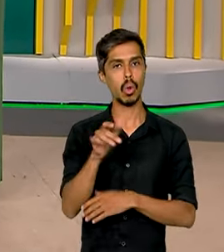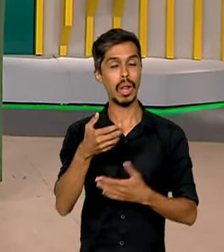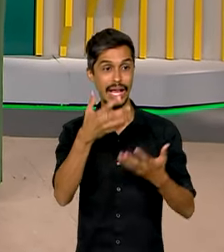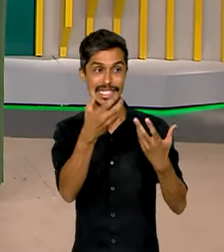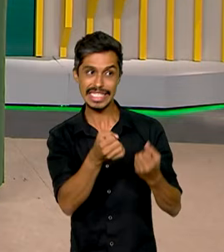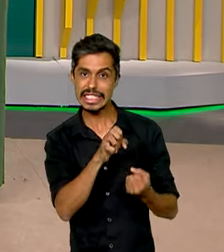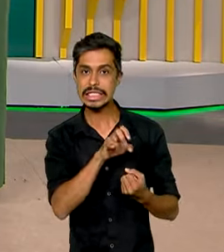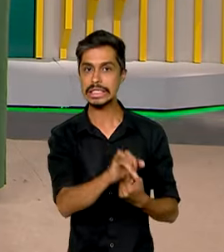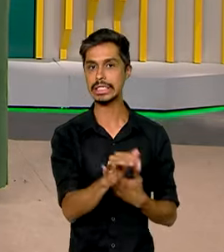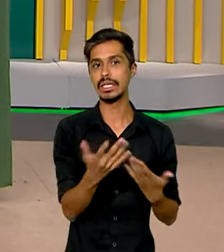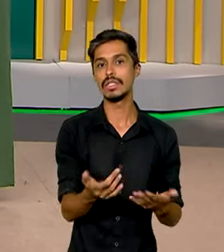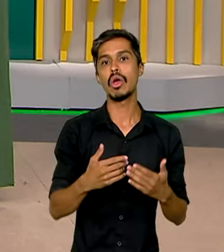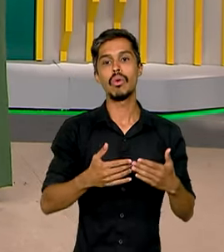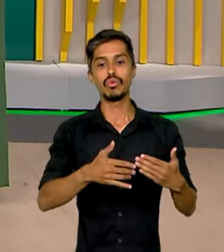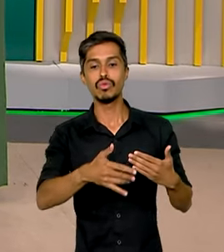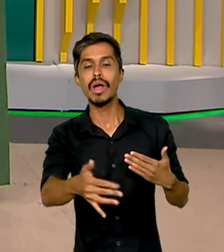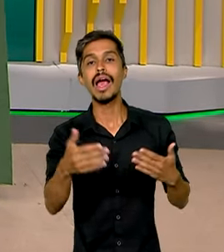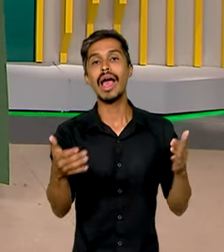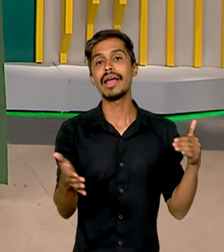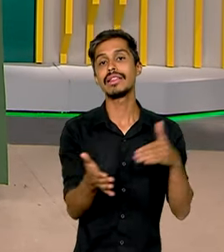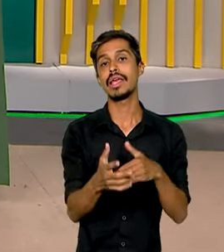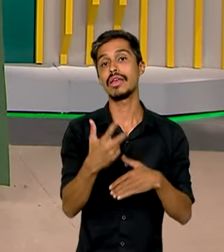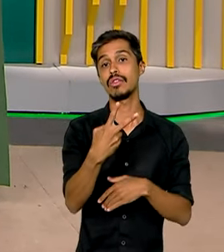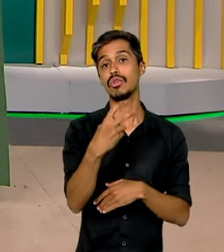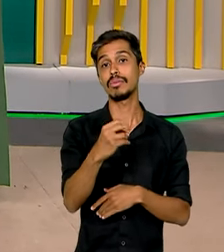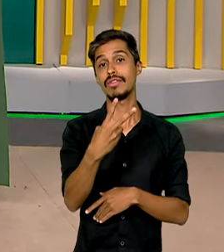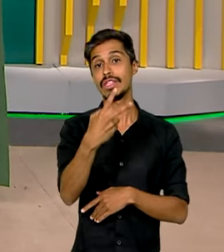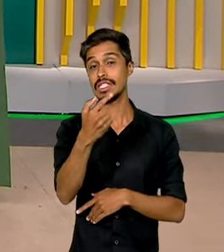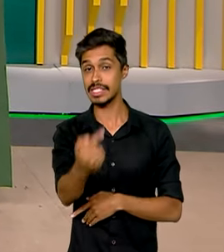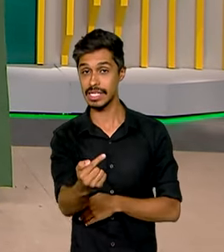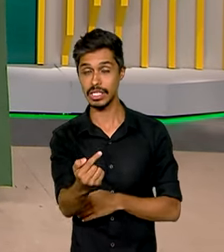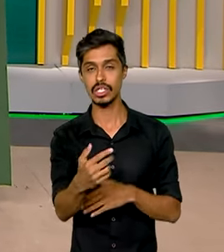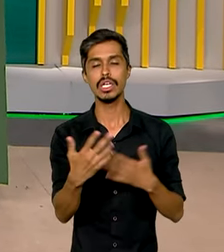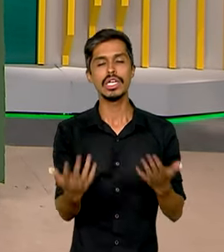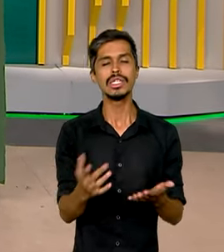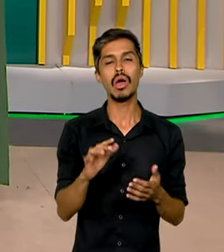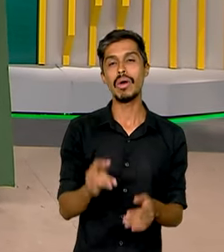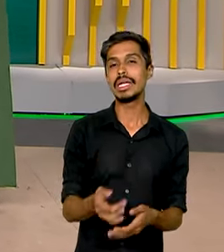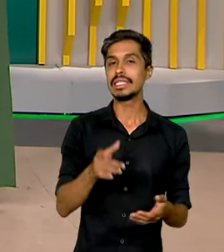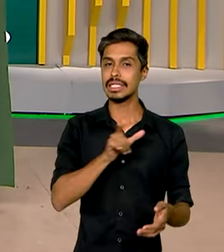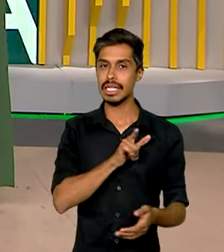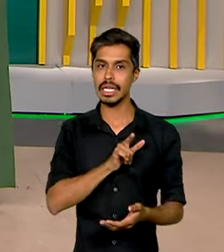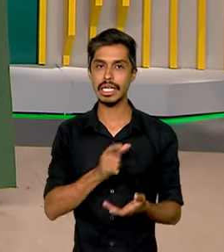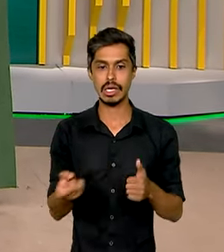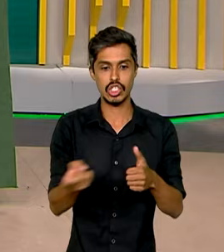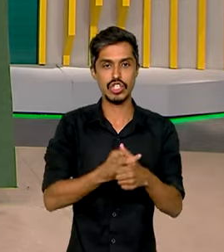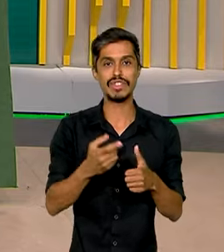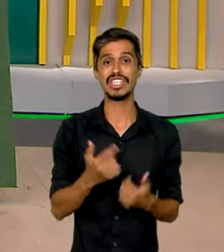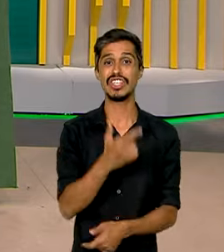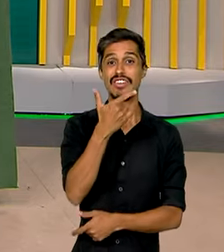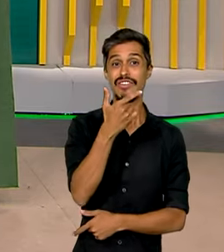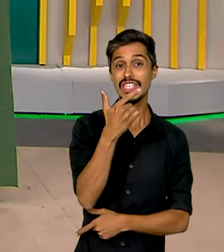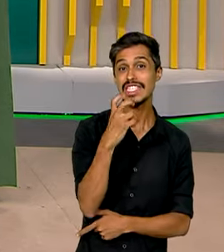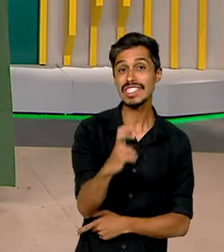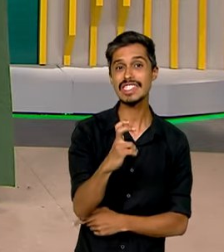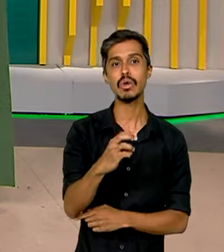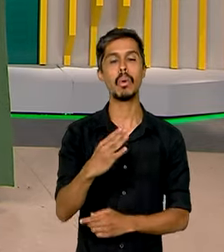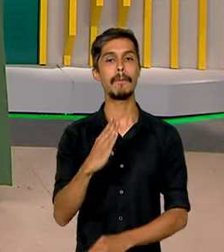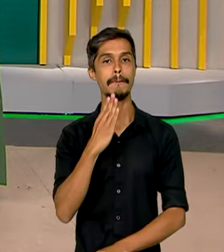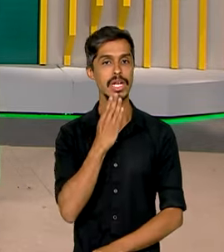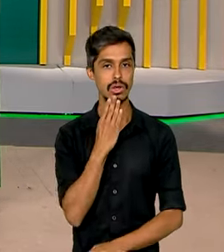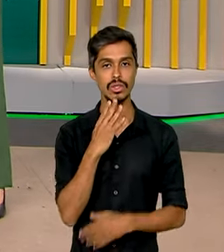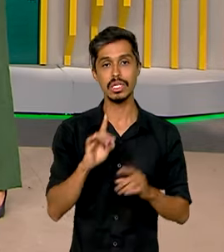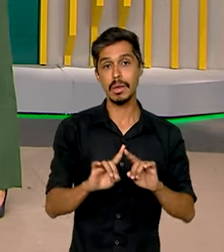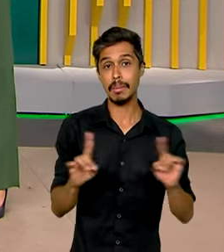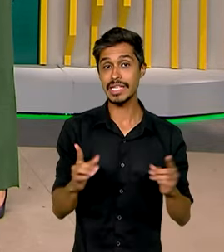funcionaria até 2027 e geraria um custo de 25 bilhões de reais aos cofres públicos no período. Mas quem vai